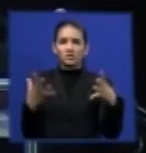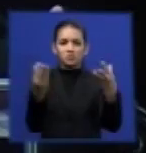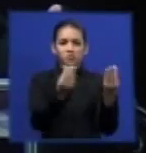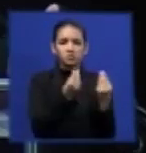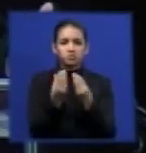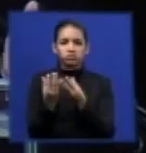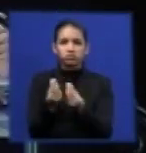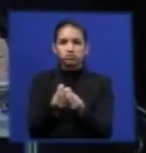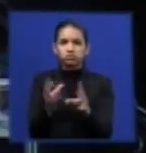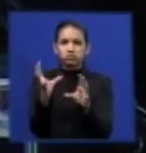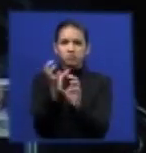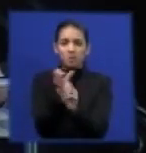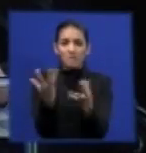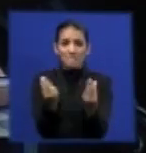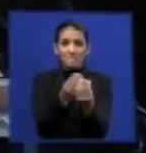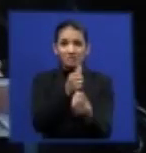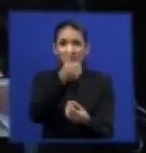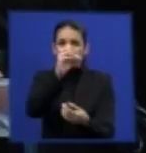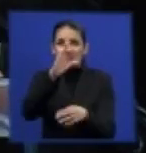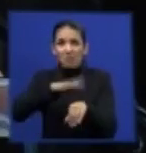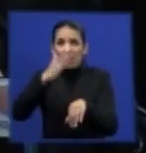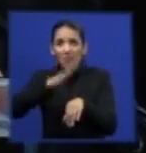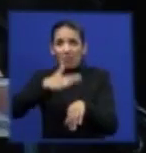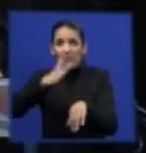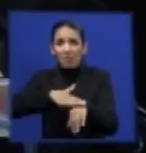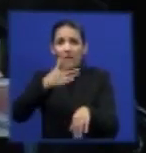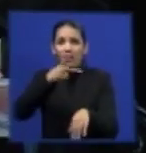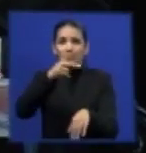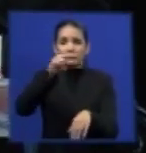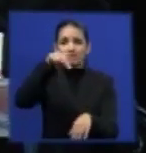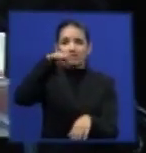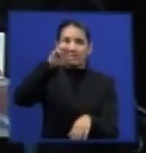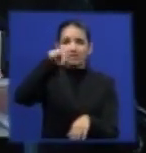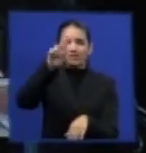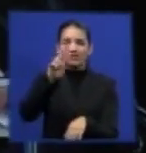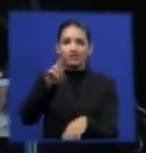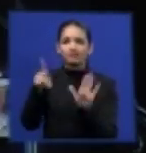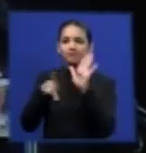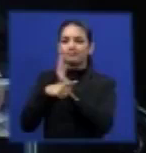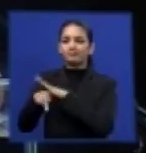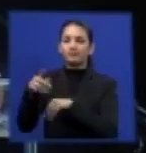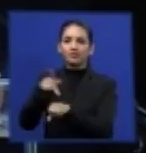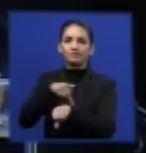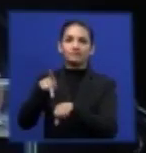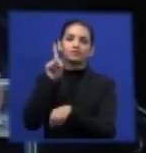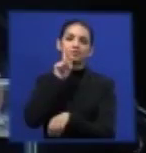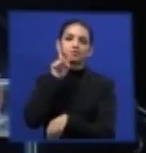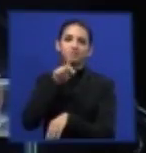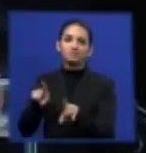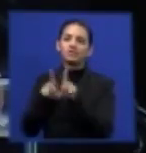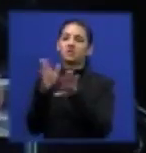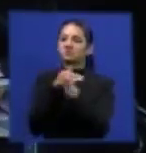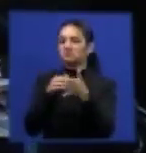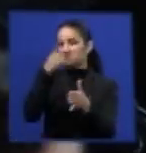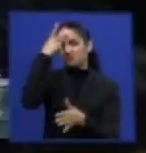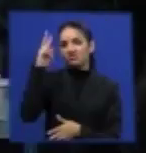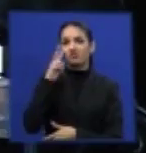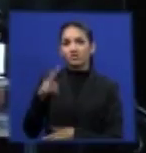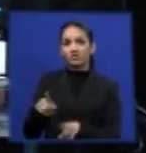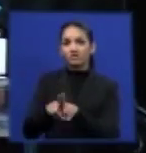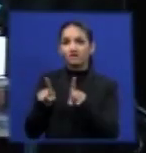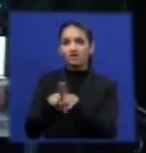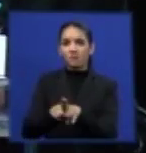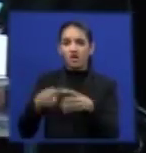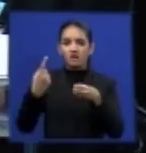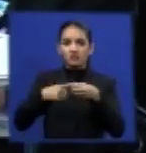dos Estados Unidos. Isso todo mundo viu. Se não me engano, a cidade da Virgínia era Landfall.